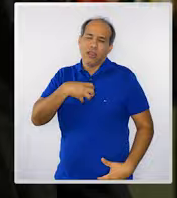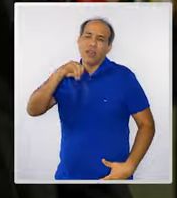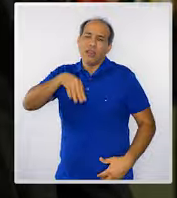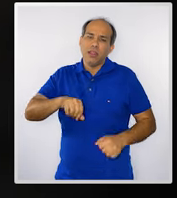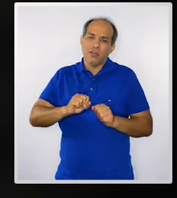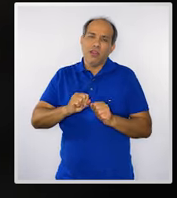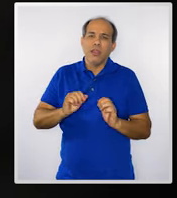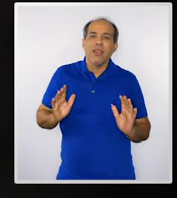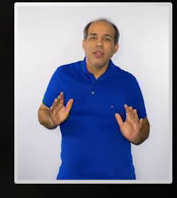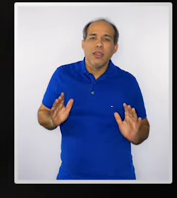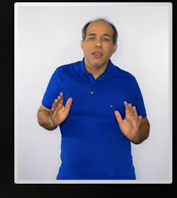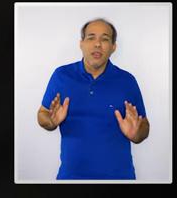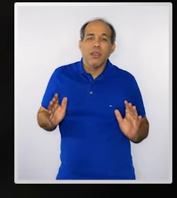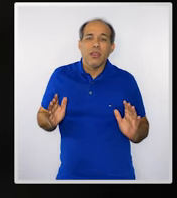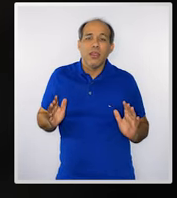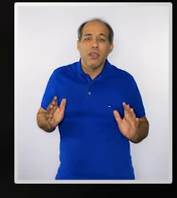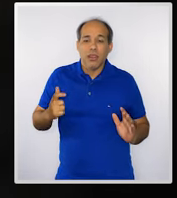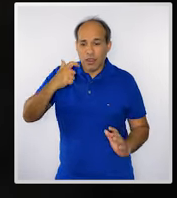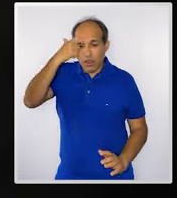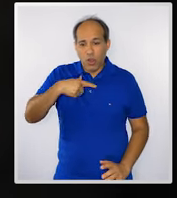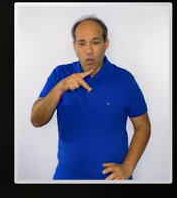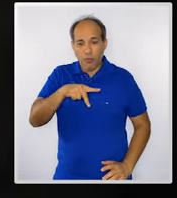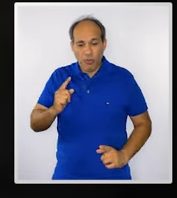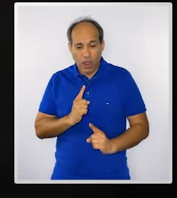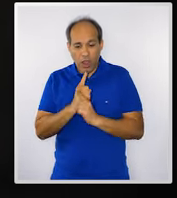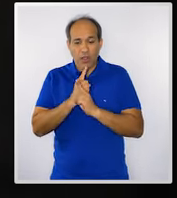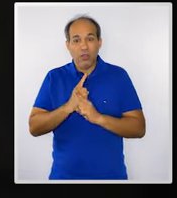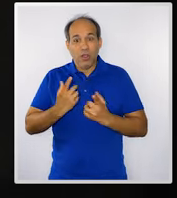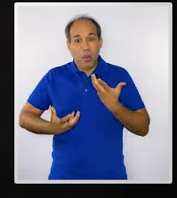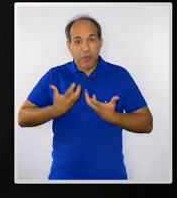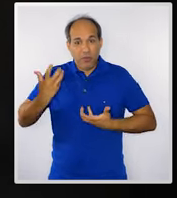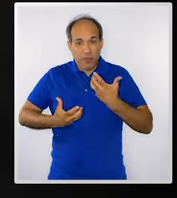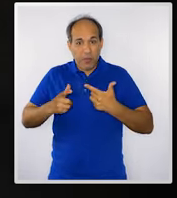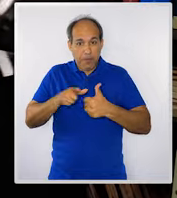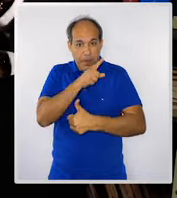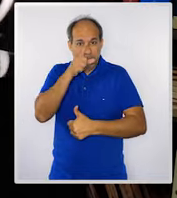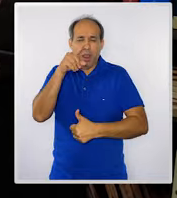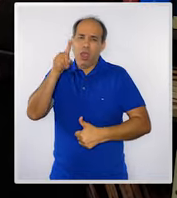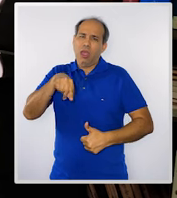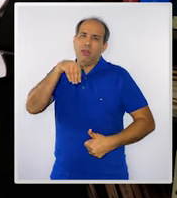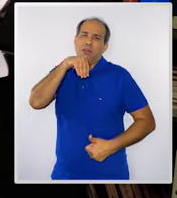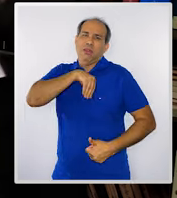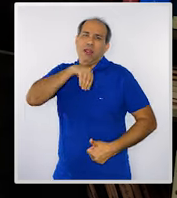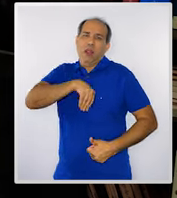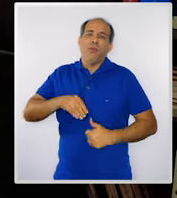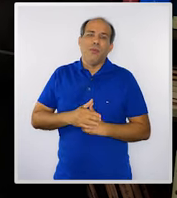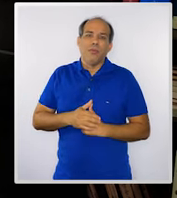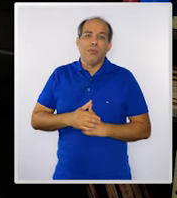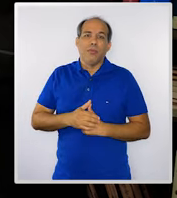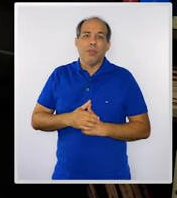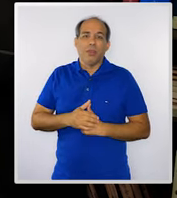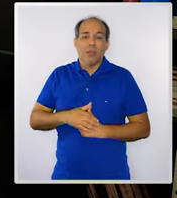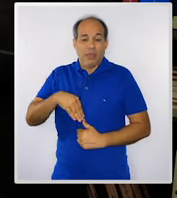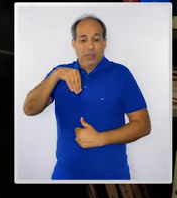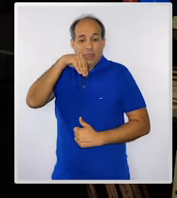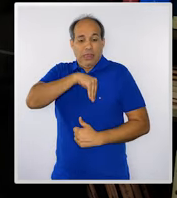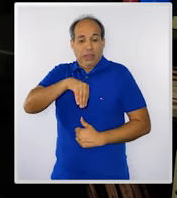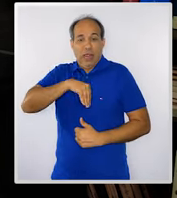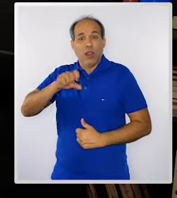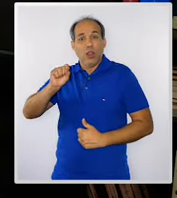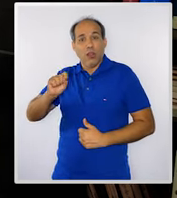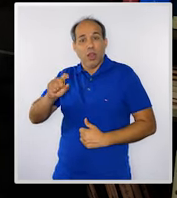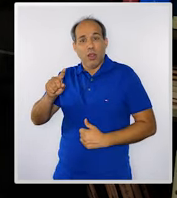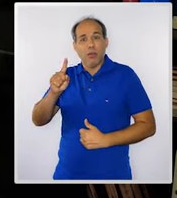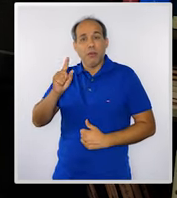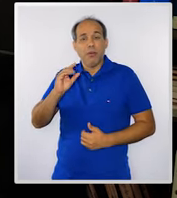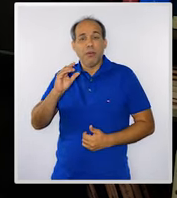O professor, ele encontra motivação, primeiro, o salário. Então, o salário em